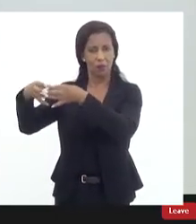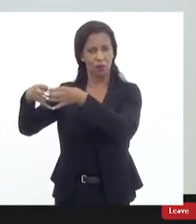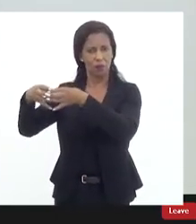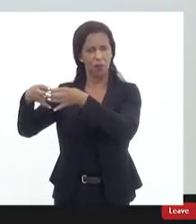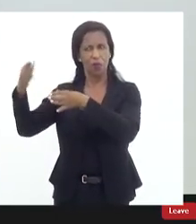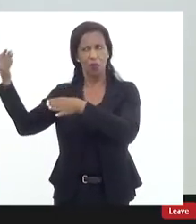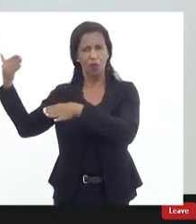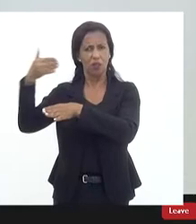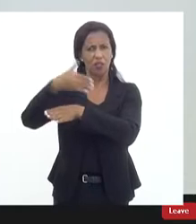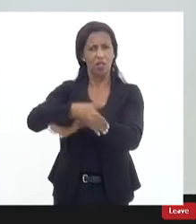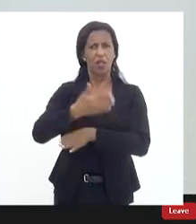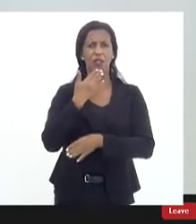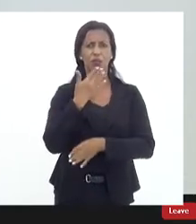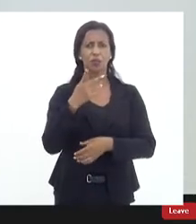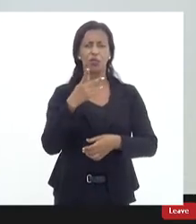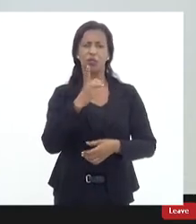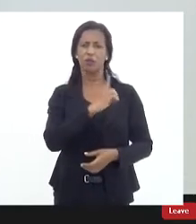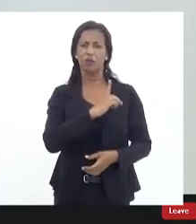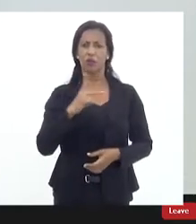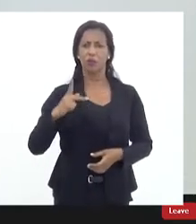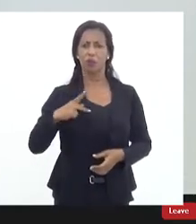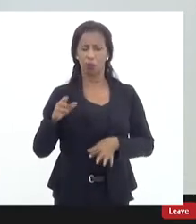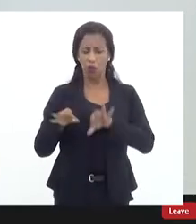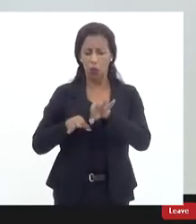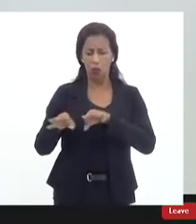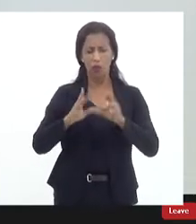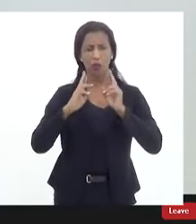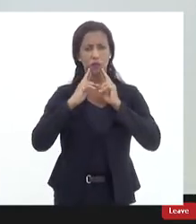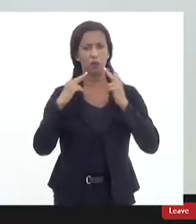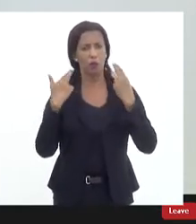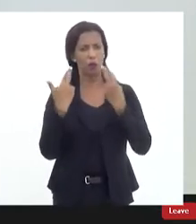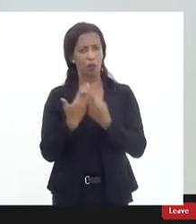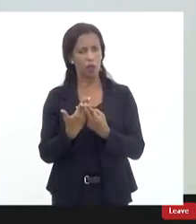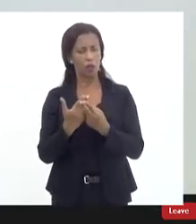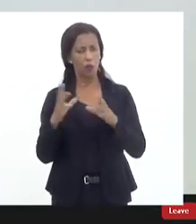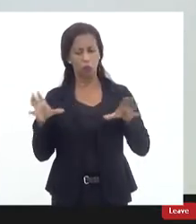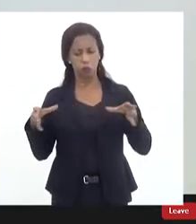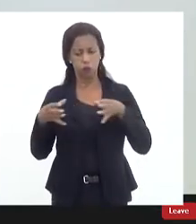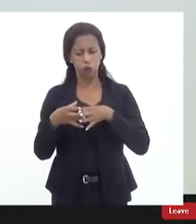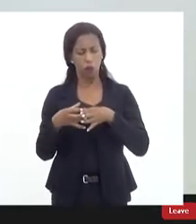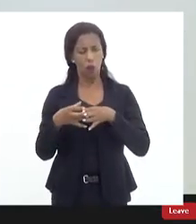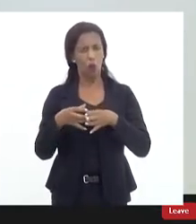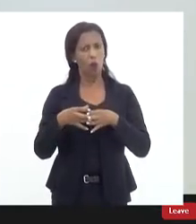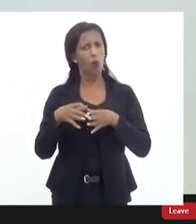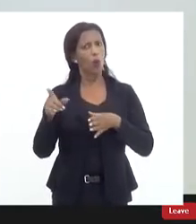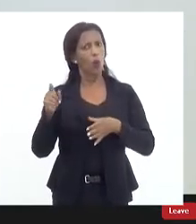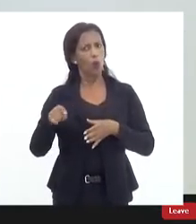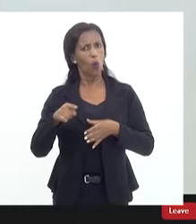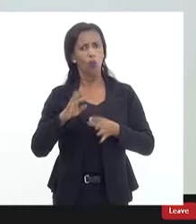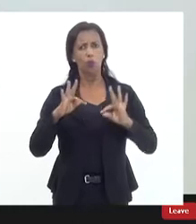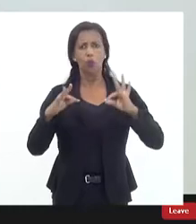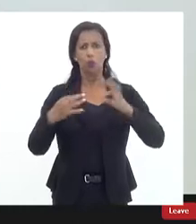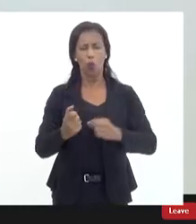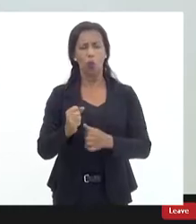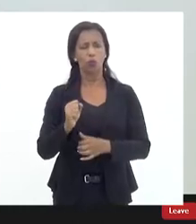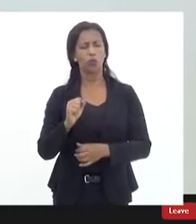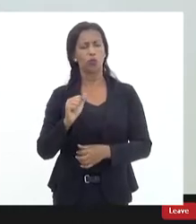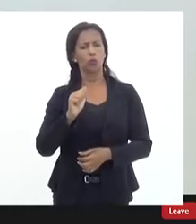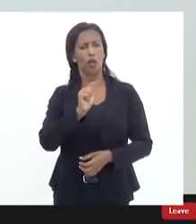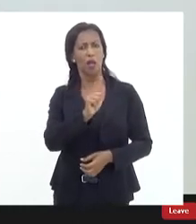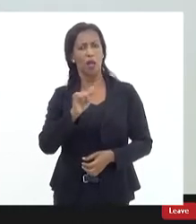eles solicitaram à defensoria pública que organizasse uma reunião com os policiais com os agentes de segurança